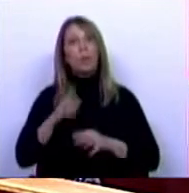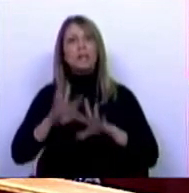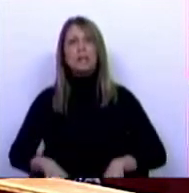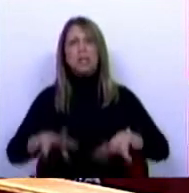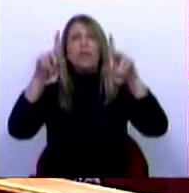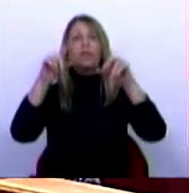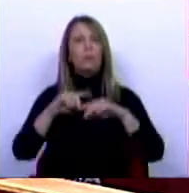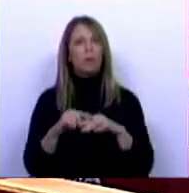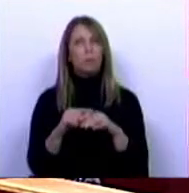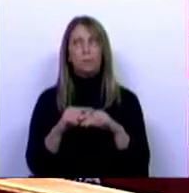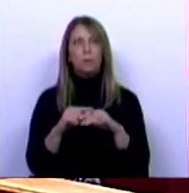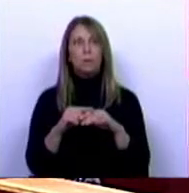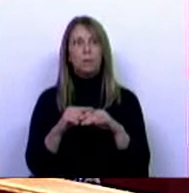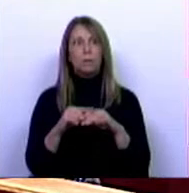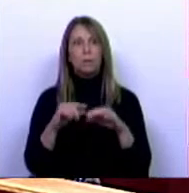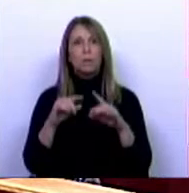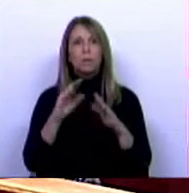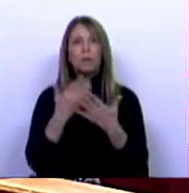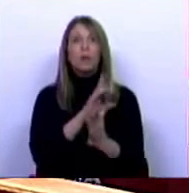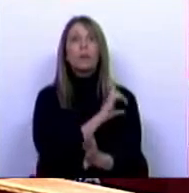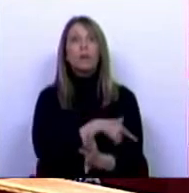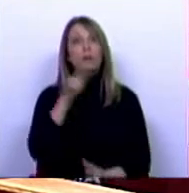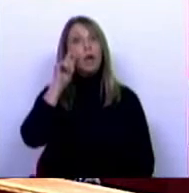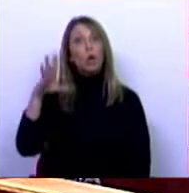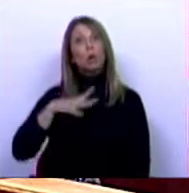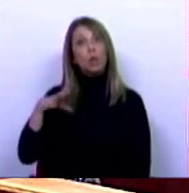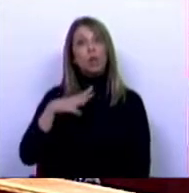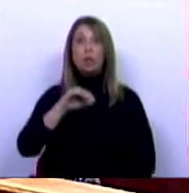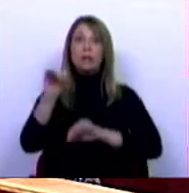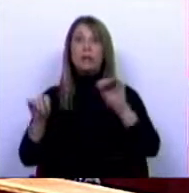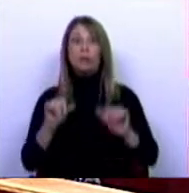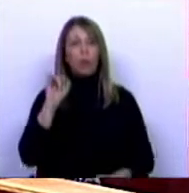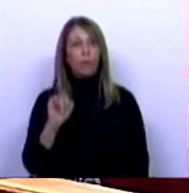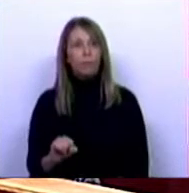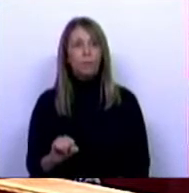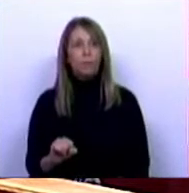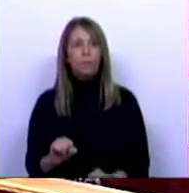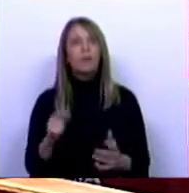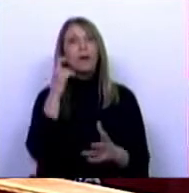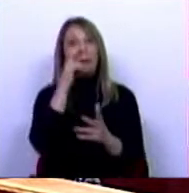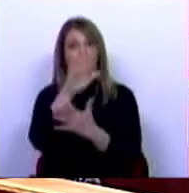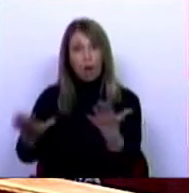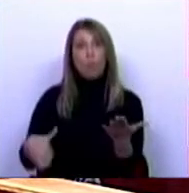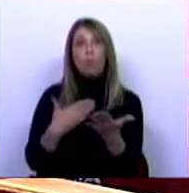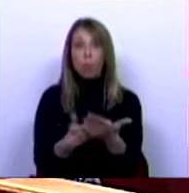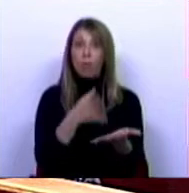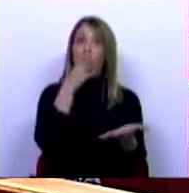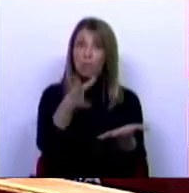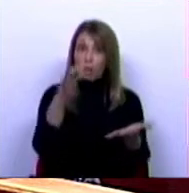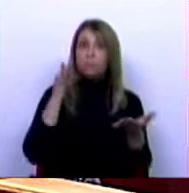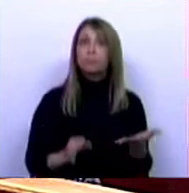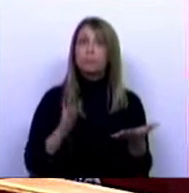desenvolvimento, agregando o potencial turístico no seu território. Os proponentes declaram convictamente